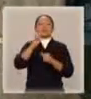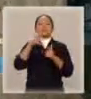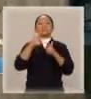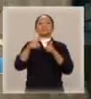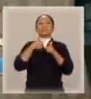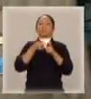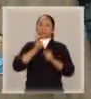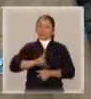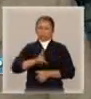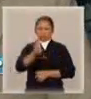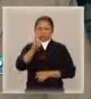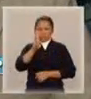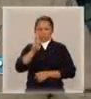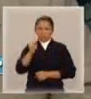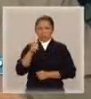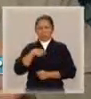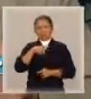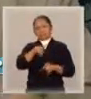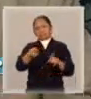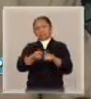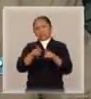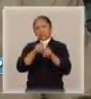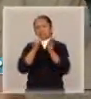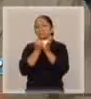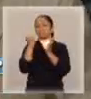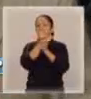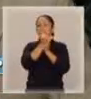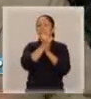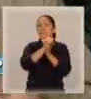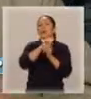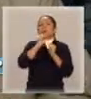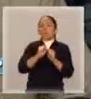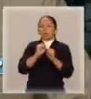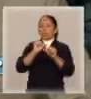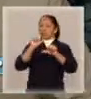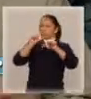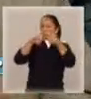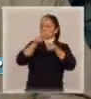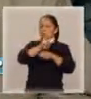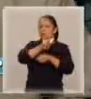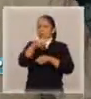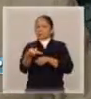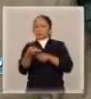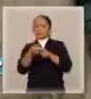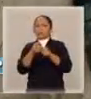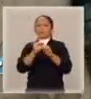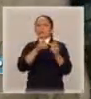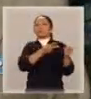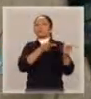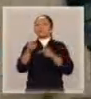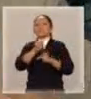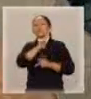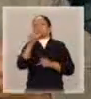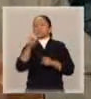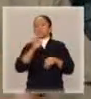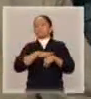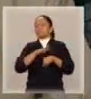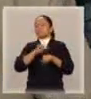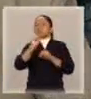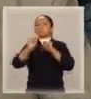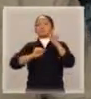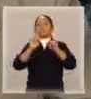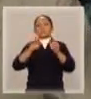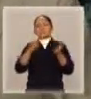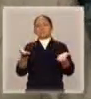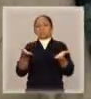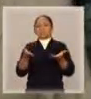for dessa ordem. Ou então ele pode alterar a visita, o dia da visita, ele pode modificar o dia da visitação. Ou então,